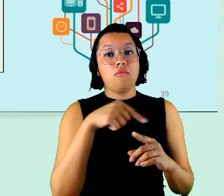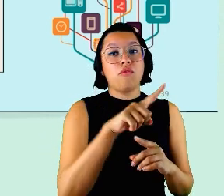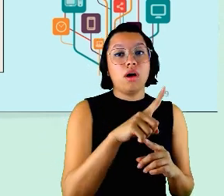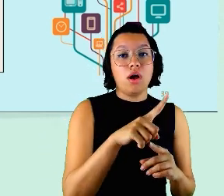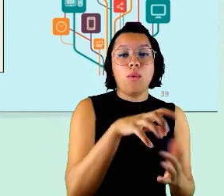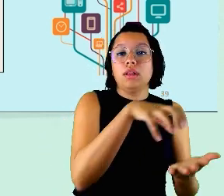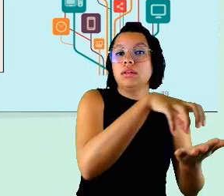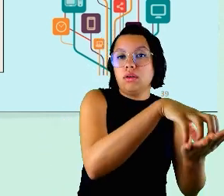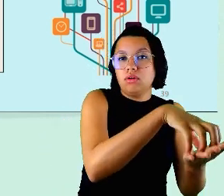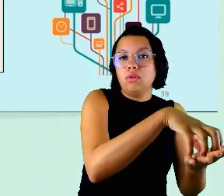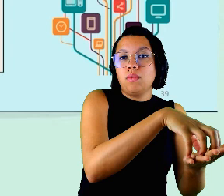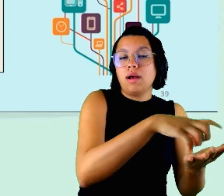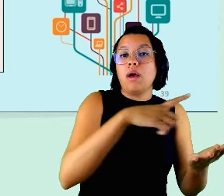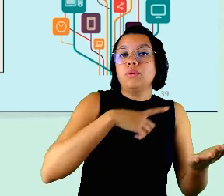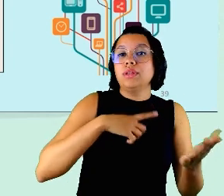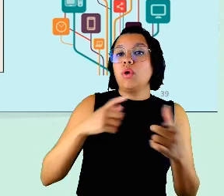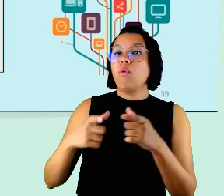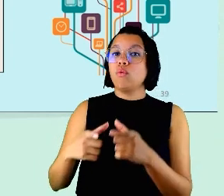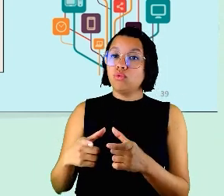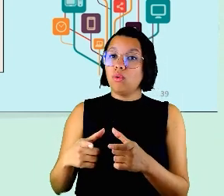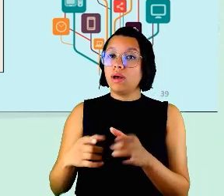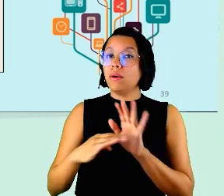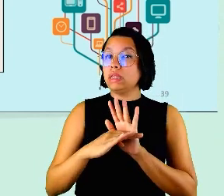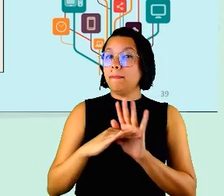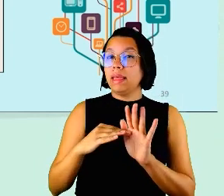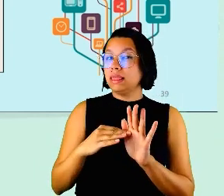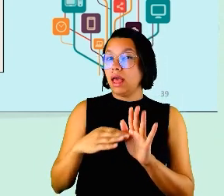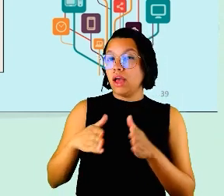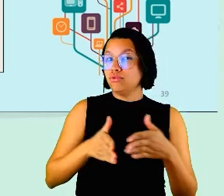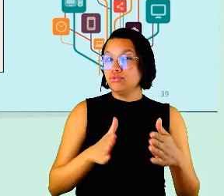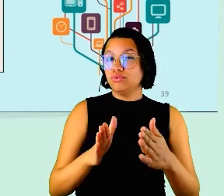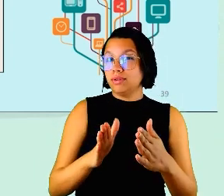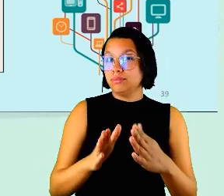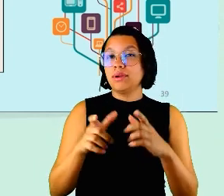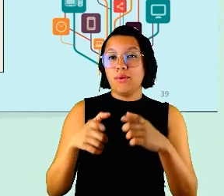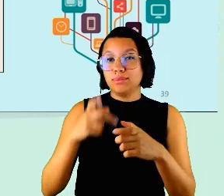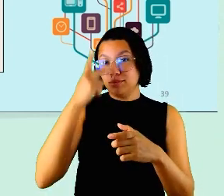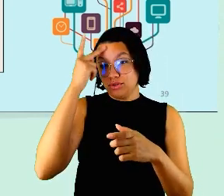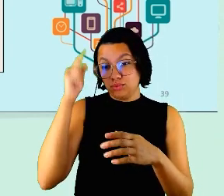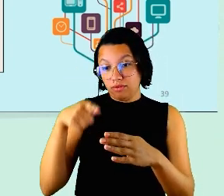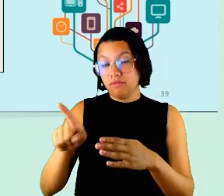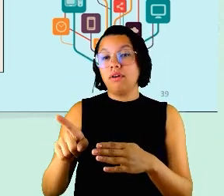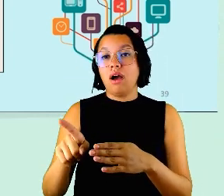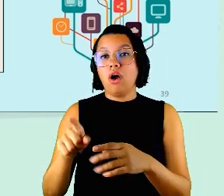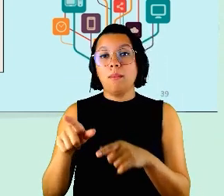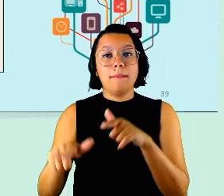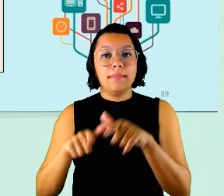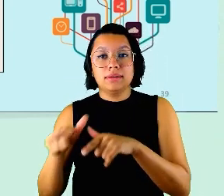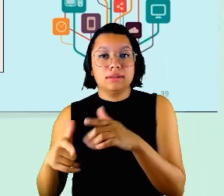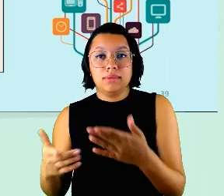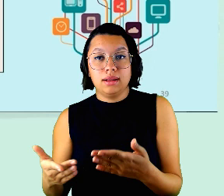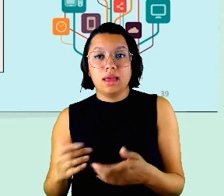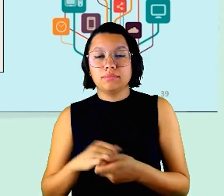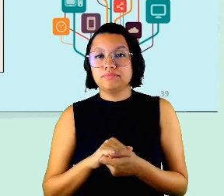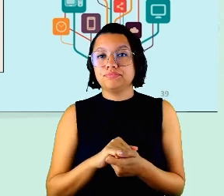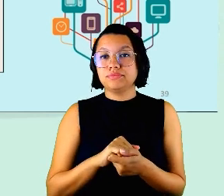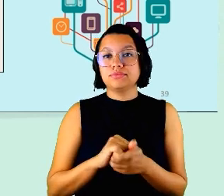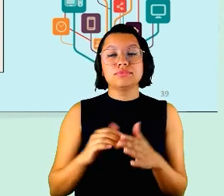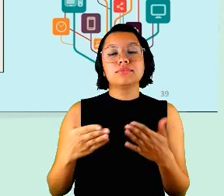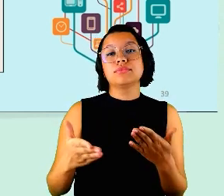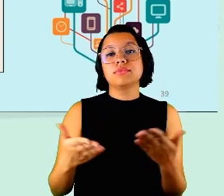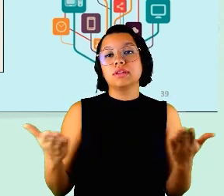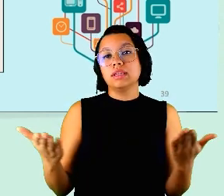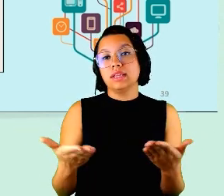locais intermediários onde pra onde essas pessoas vão pra executar executar seu trabalho então nesse